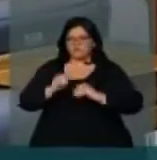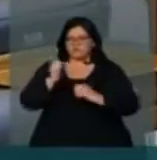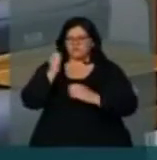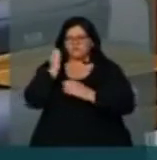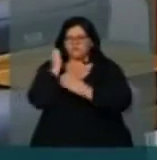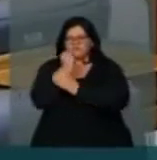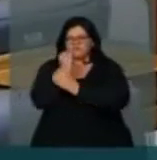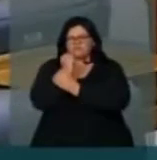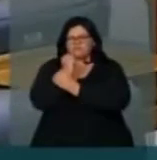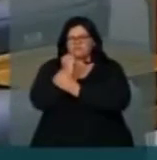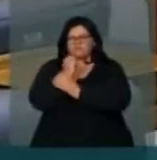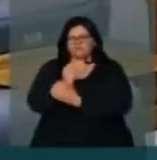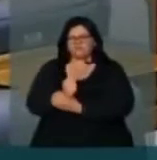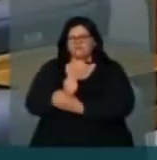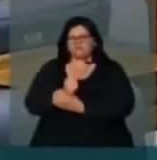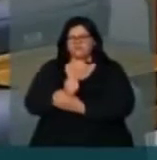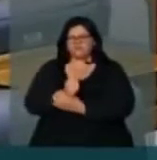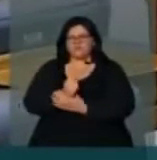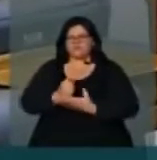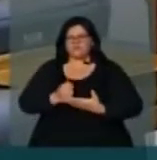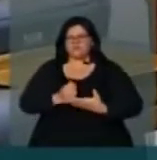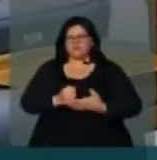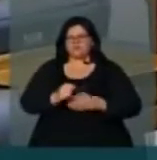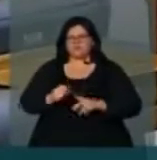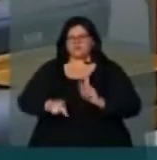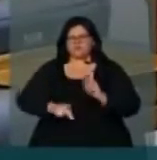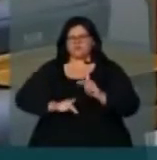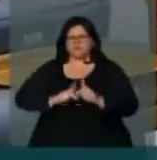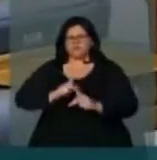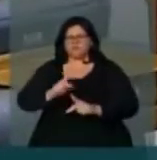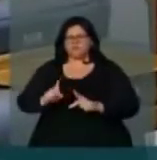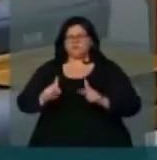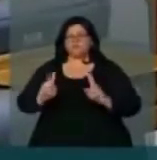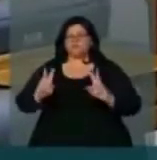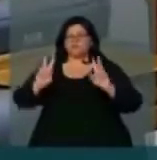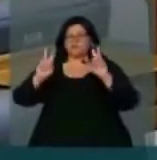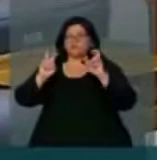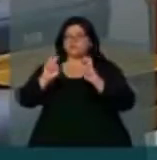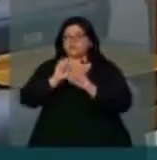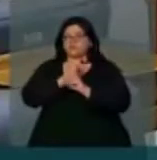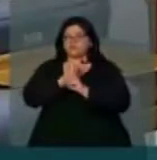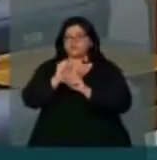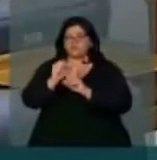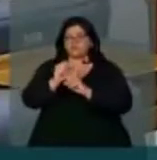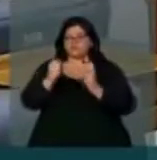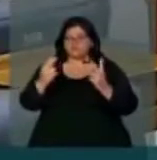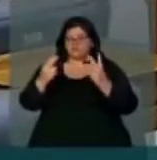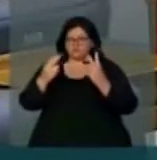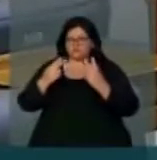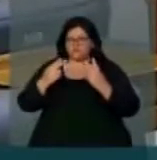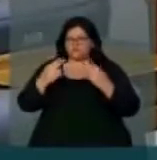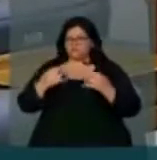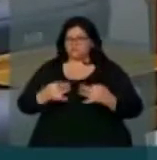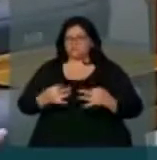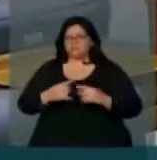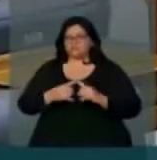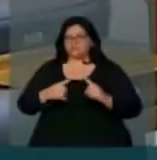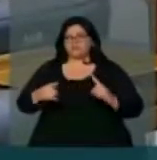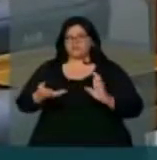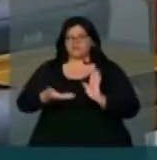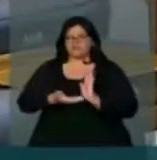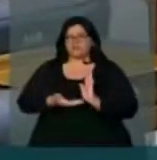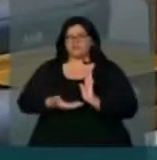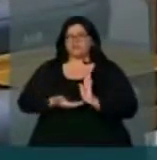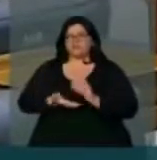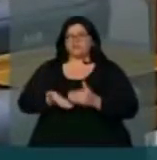Sem dúvida nenhuma, é um tema em que a sociedade dedica a sua maior atenção. Lamentavelmente, a casa começa